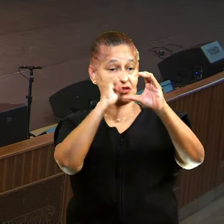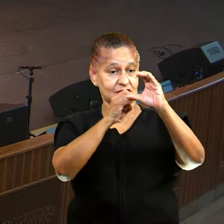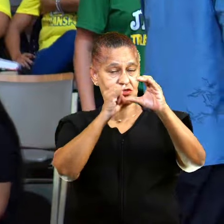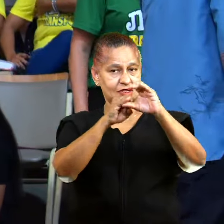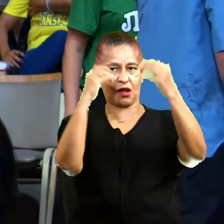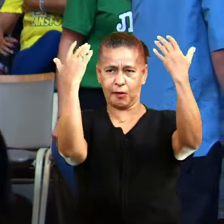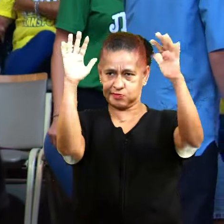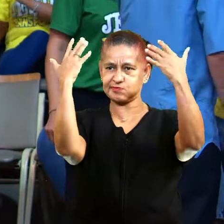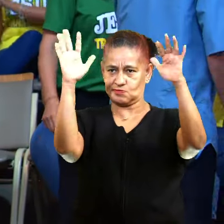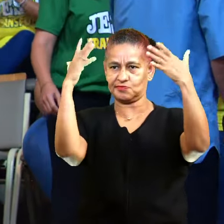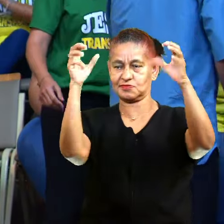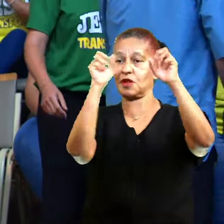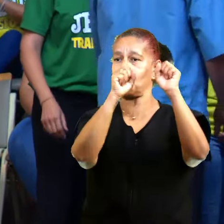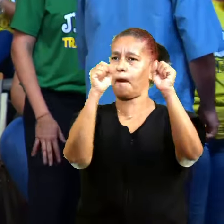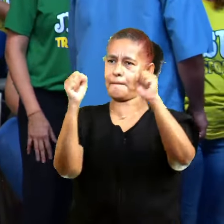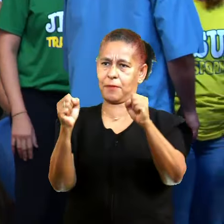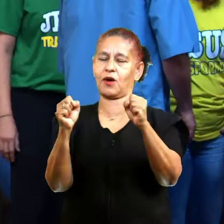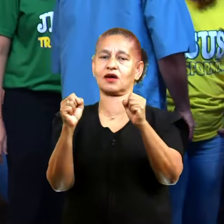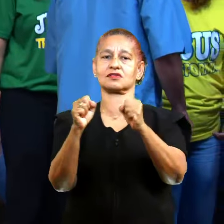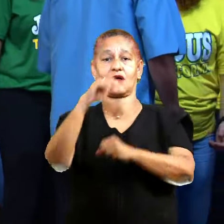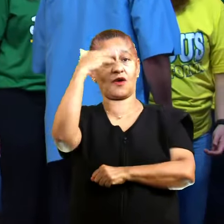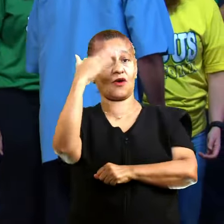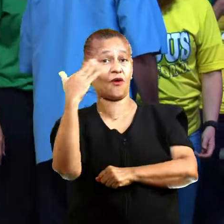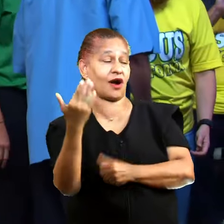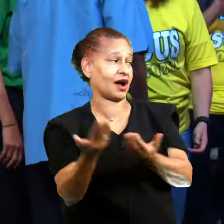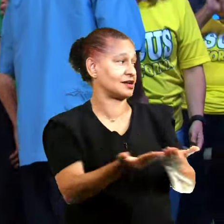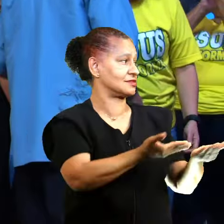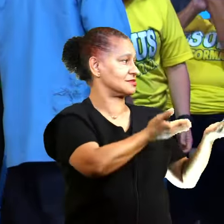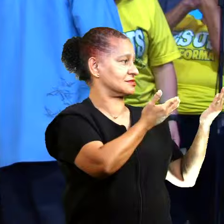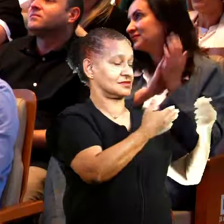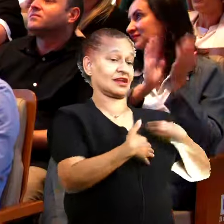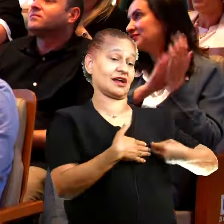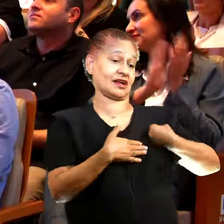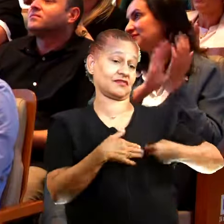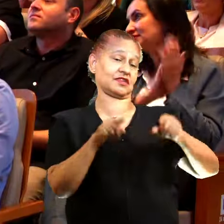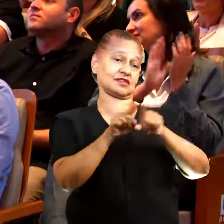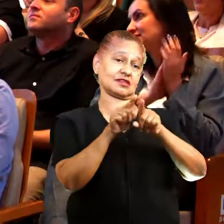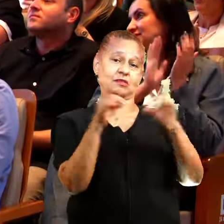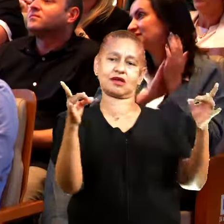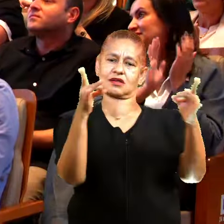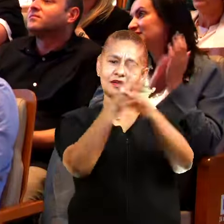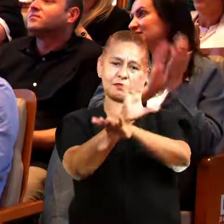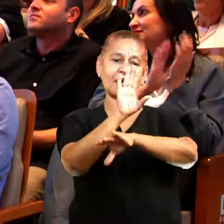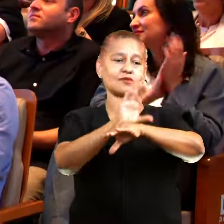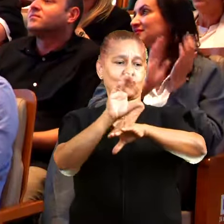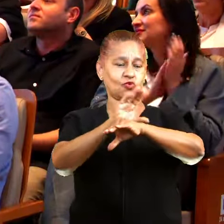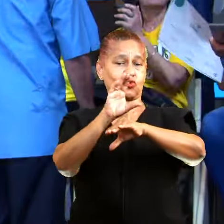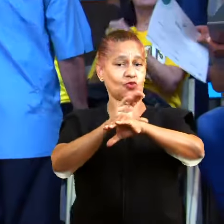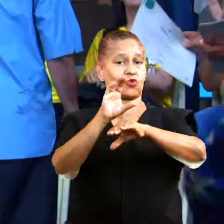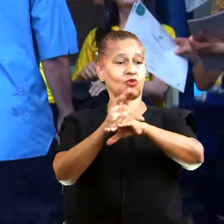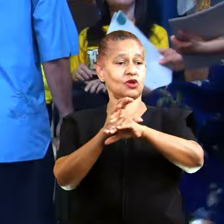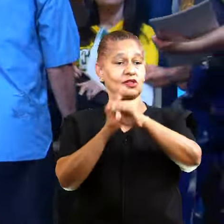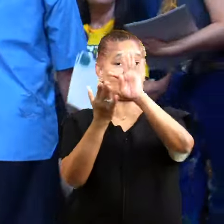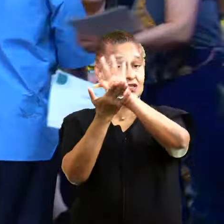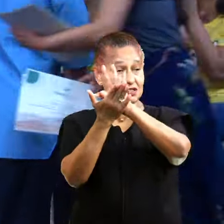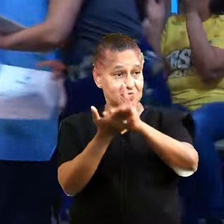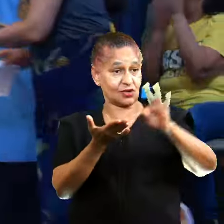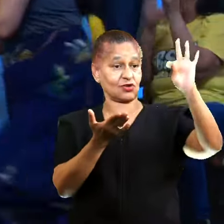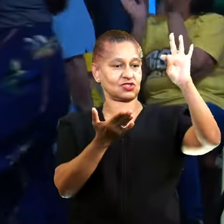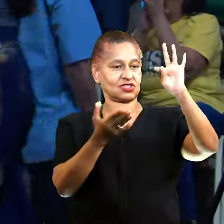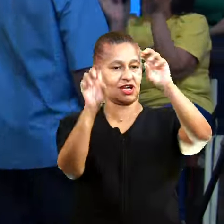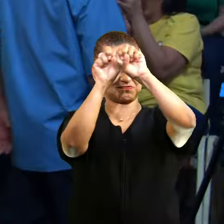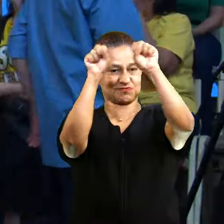aplaudir também. Nós queremos honrar a vida de vocês. Terminaram o curso agora, o curso de Teologia Sistemática.